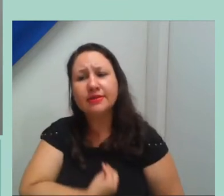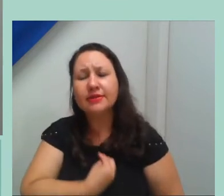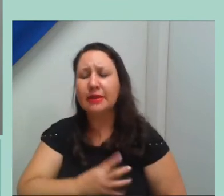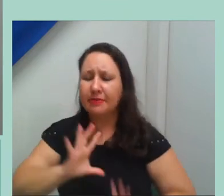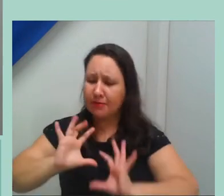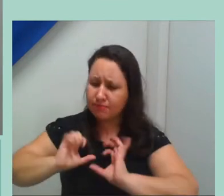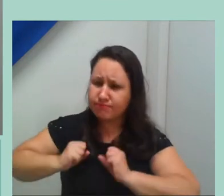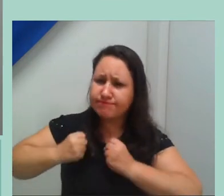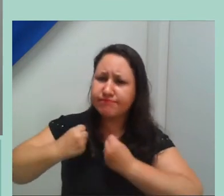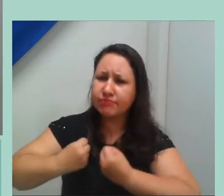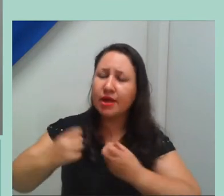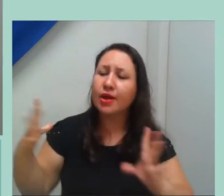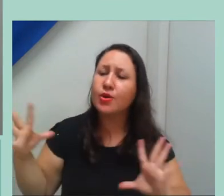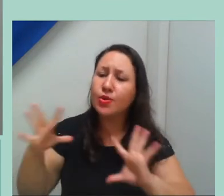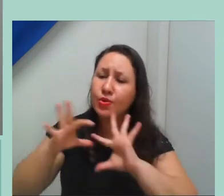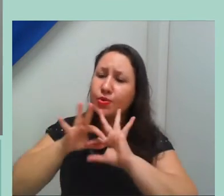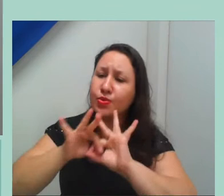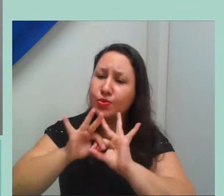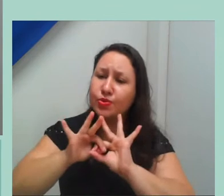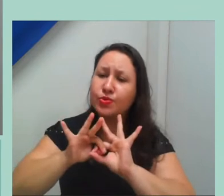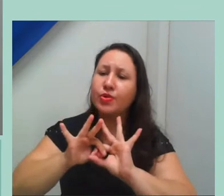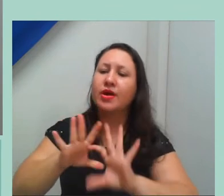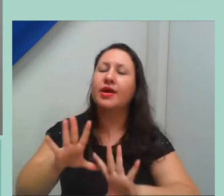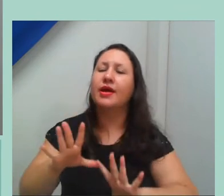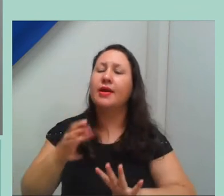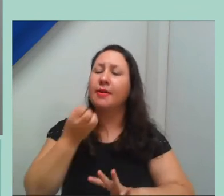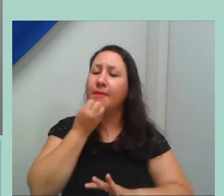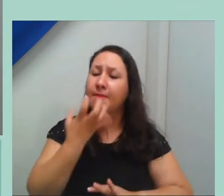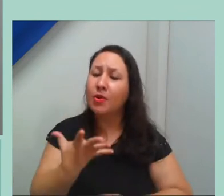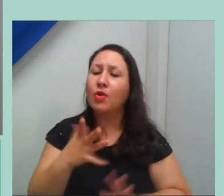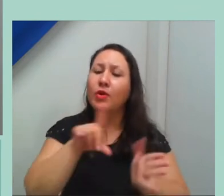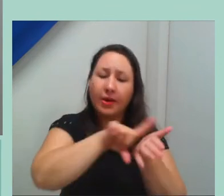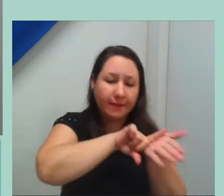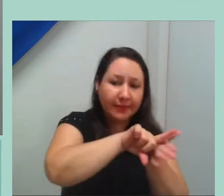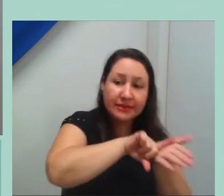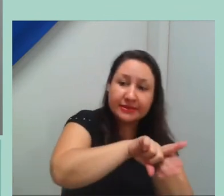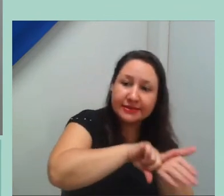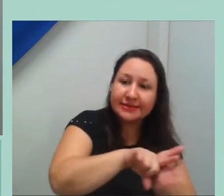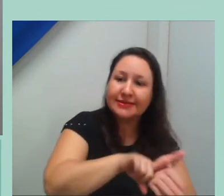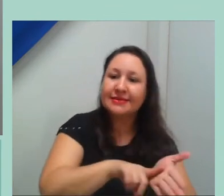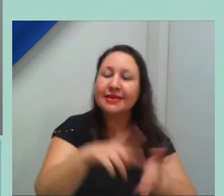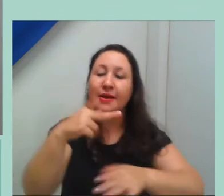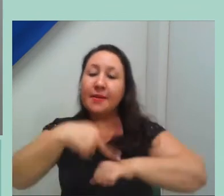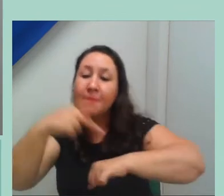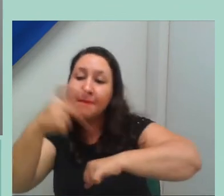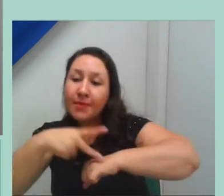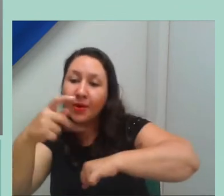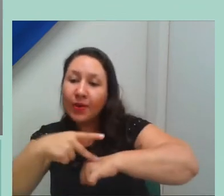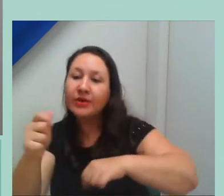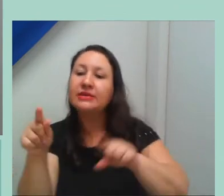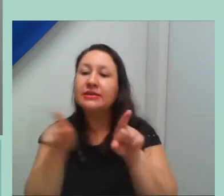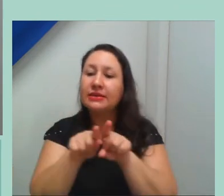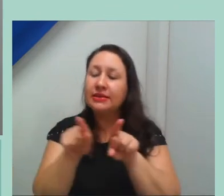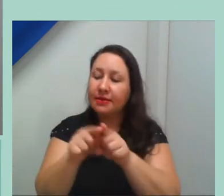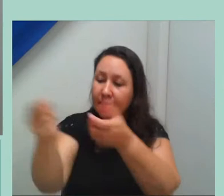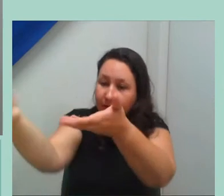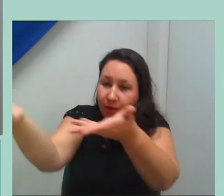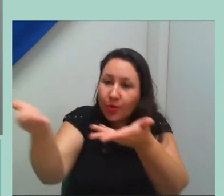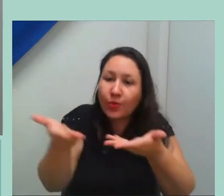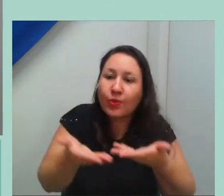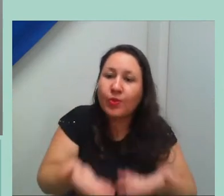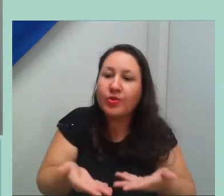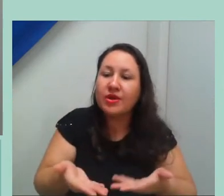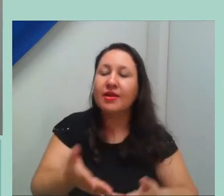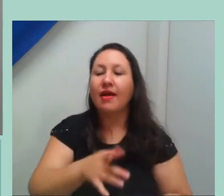as relações entre os programas de pós-graduação, e que a gente consiga trazer os gestores para dentro desse evento, para eles